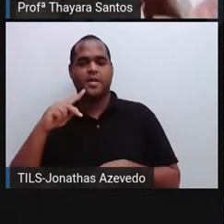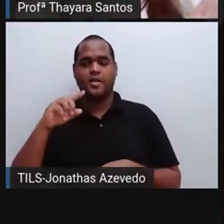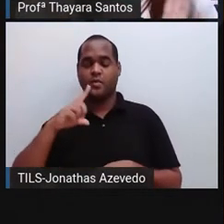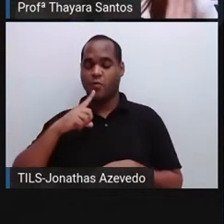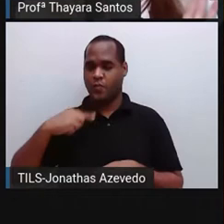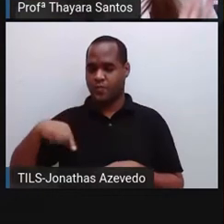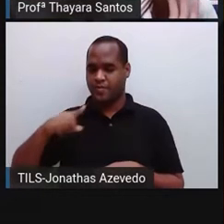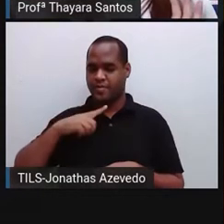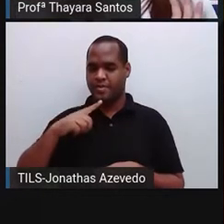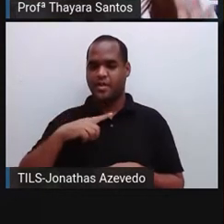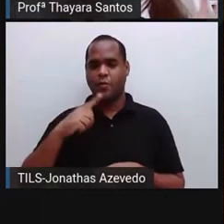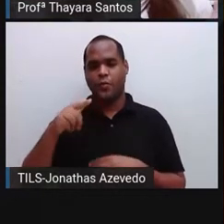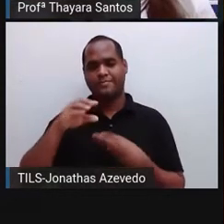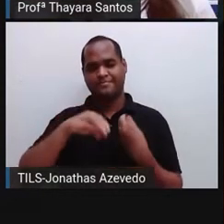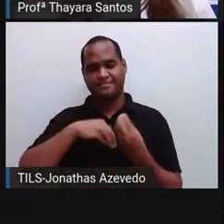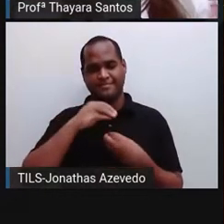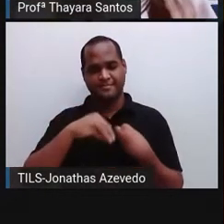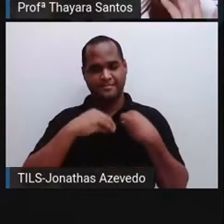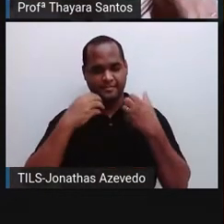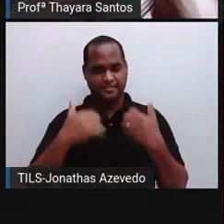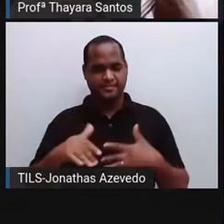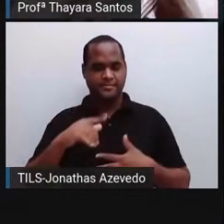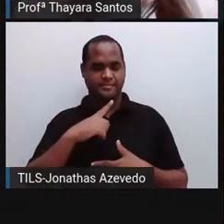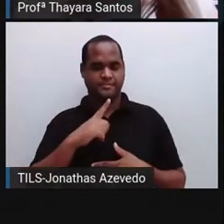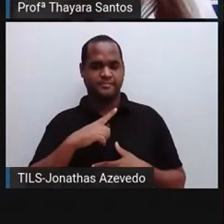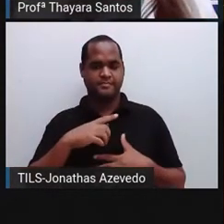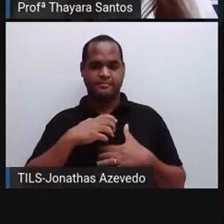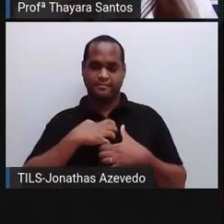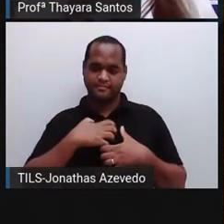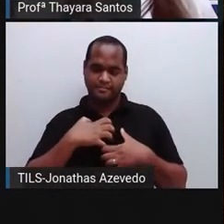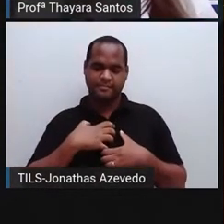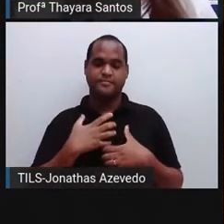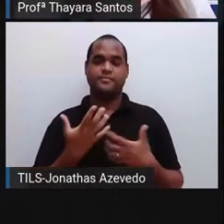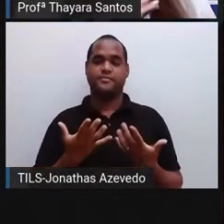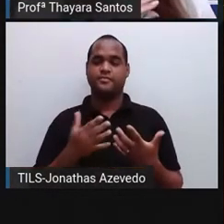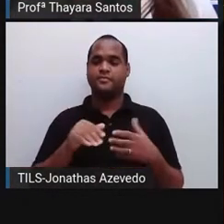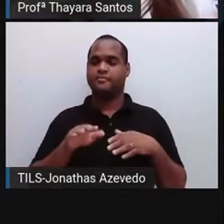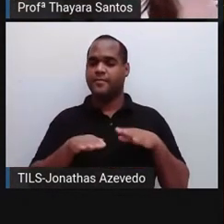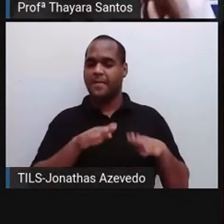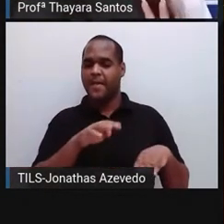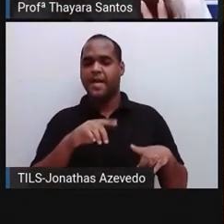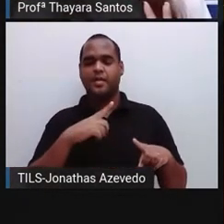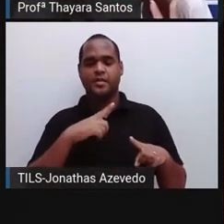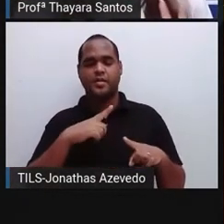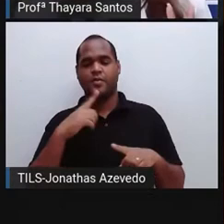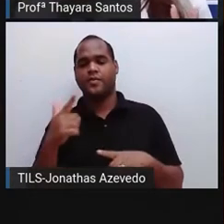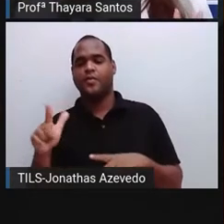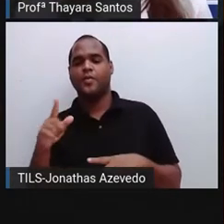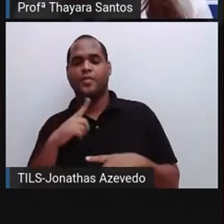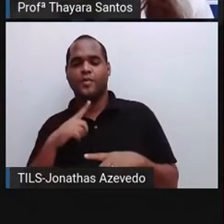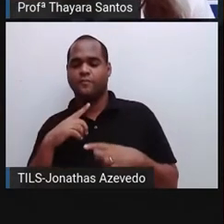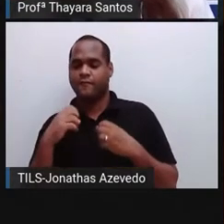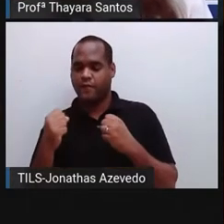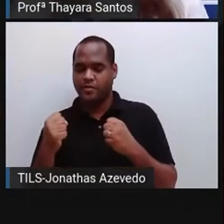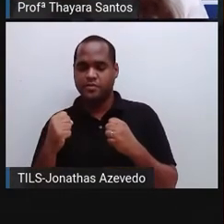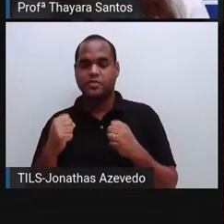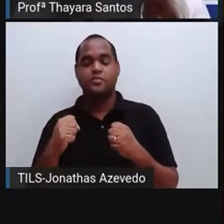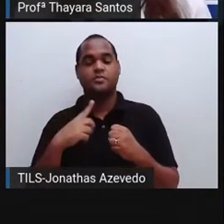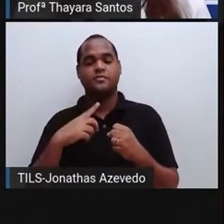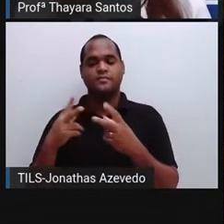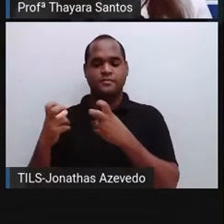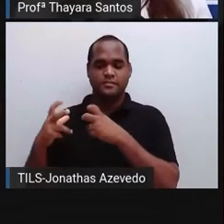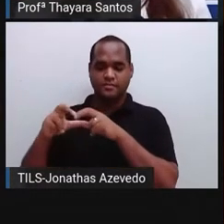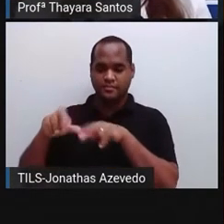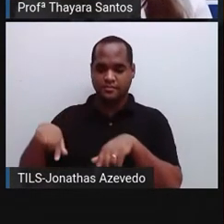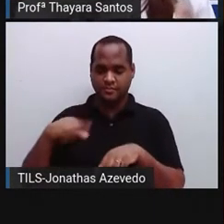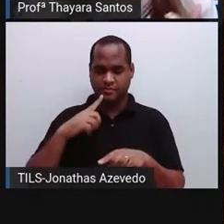gente tem os nervos que são mistos, que eles têm tanto a função sensorial quanto a função motora. Tanto eles percebem